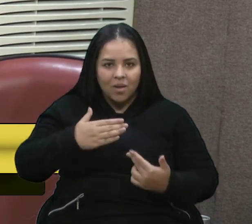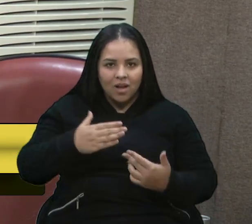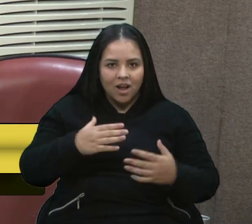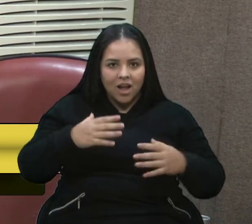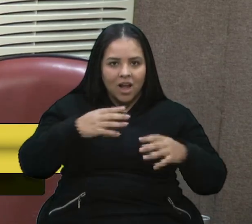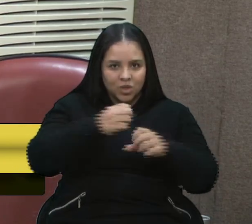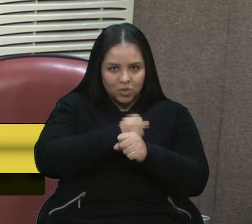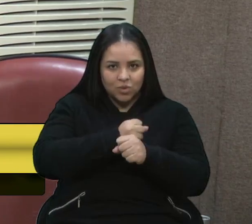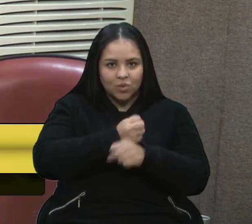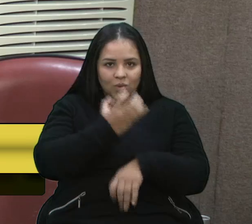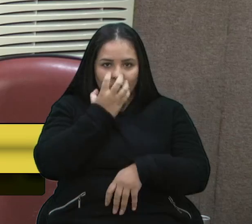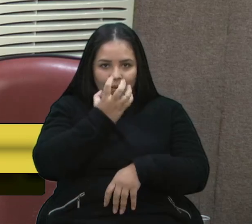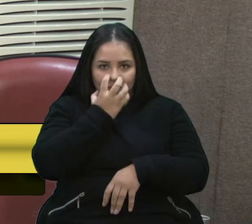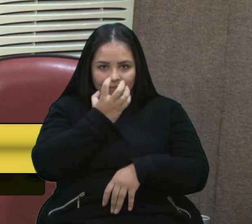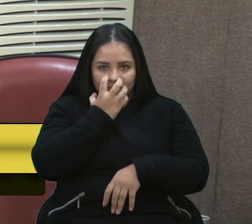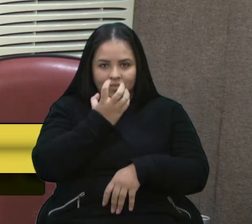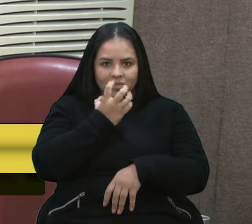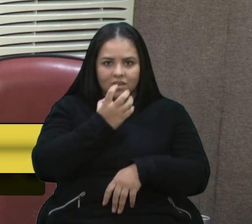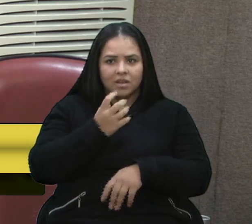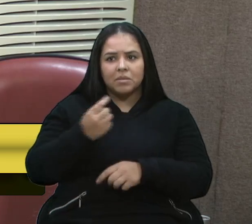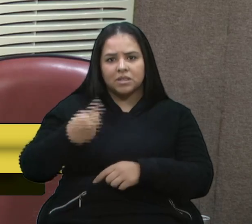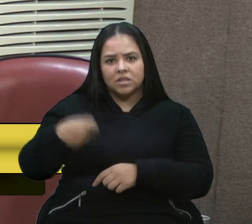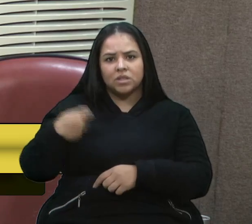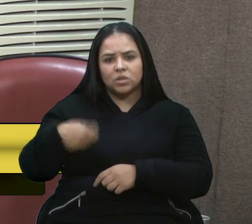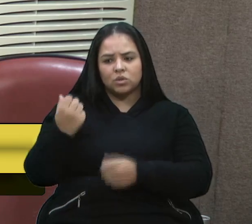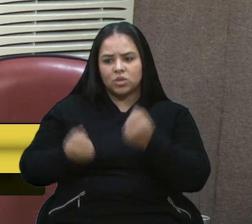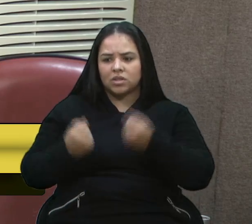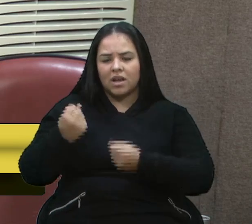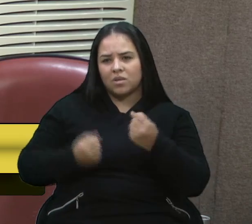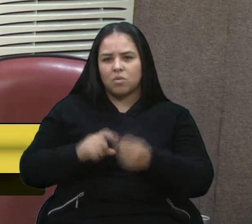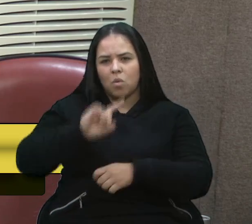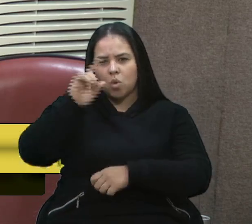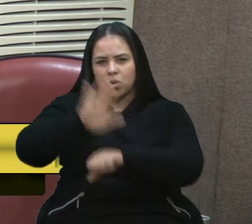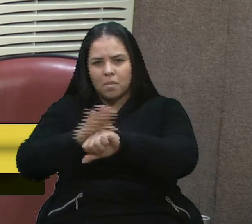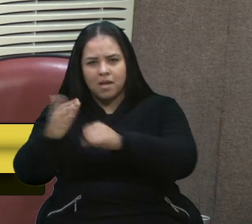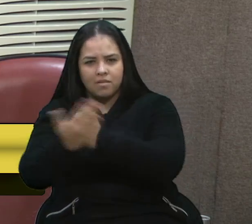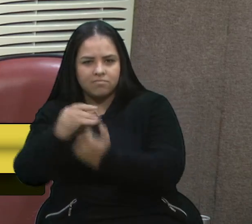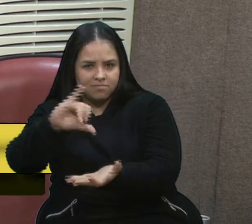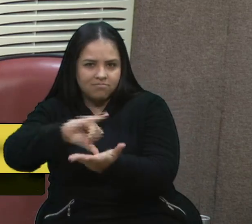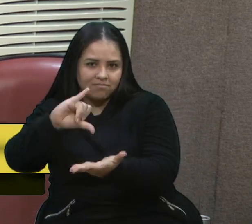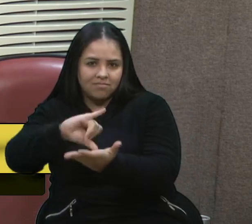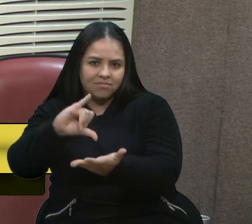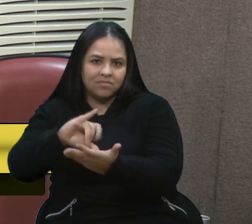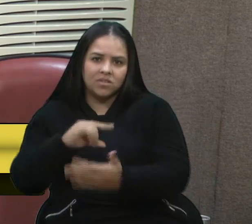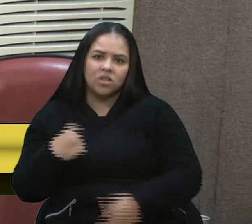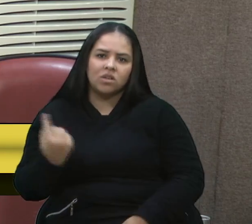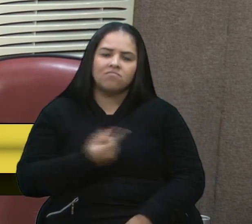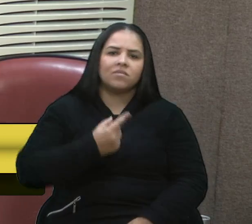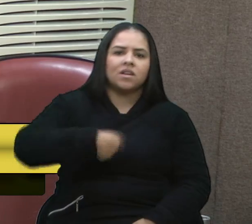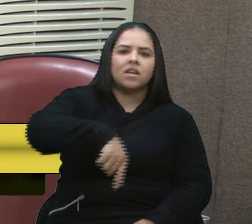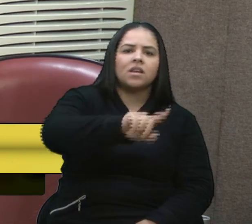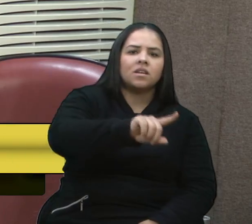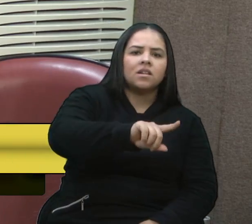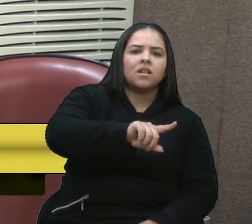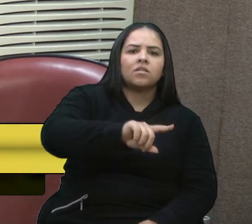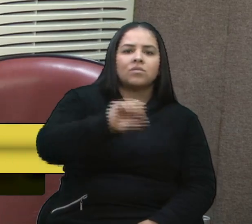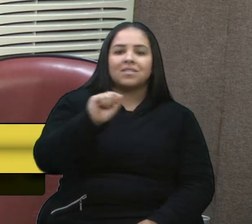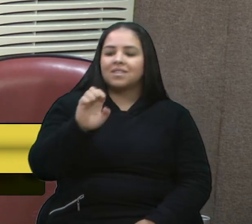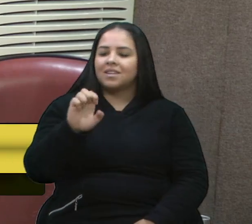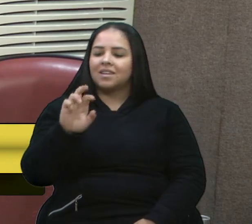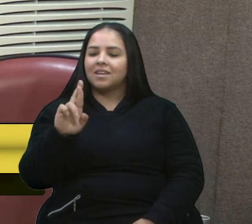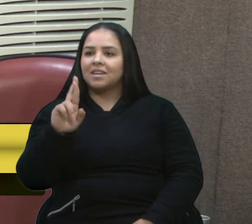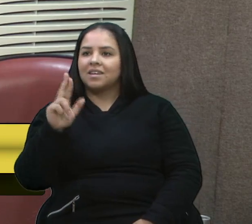ela de carro. Não foi no nosso bairro, foi num bairro aqui na área central, e nós saímos do Serrano até aqui na área central.